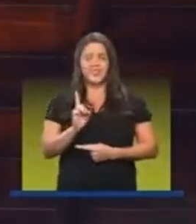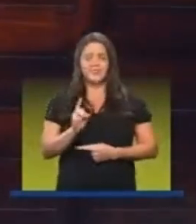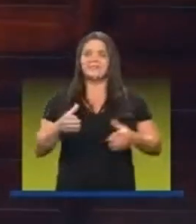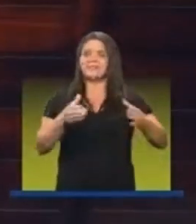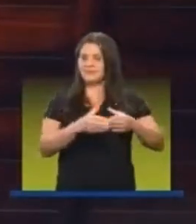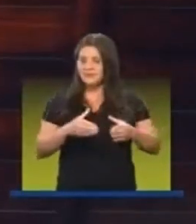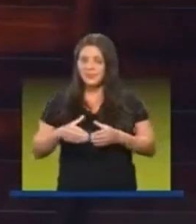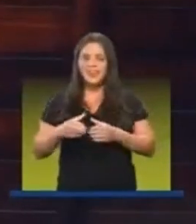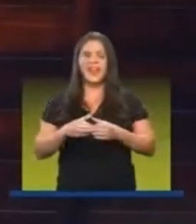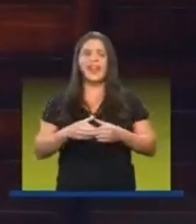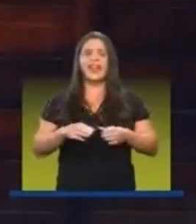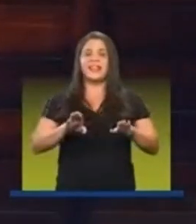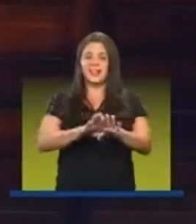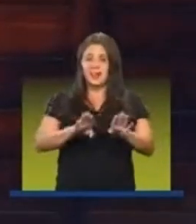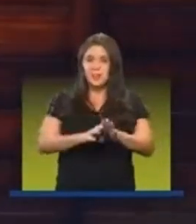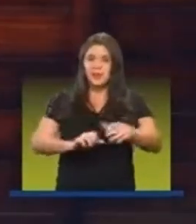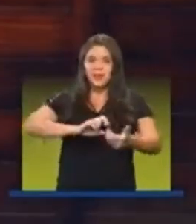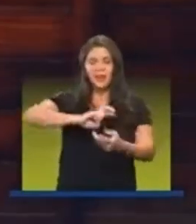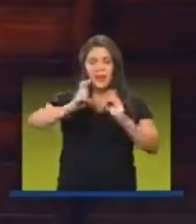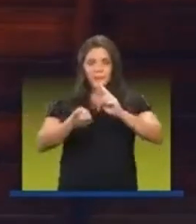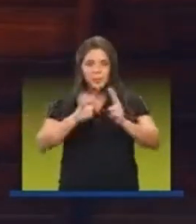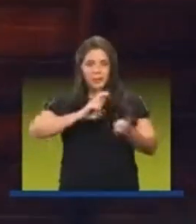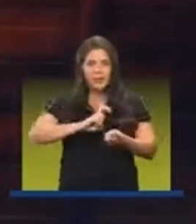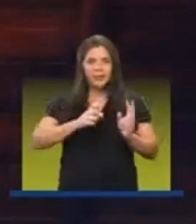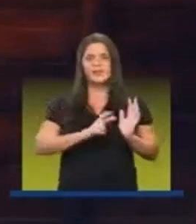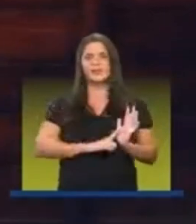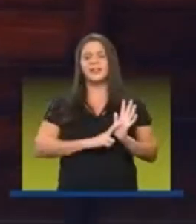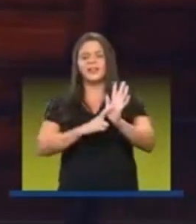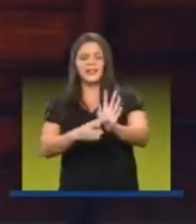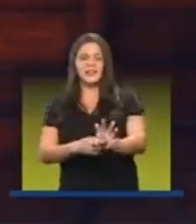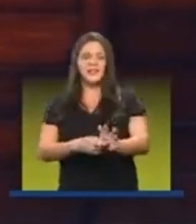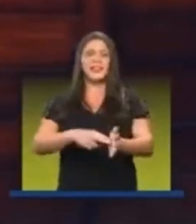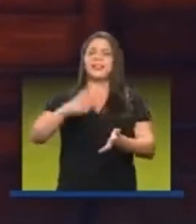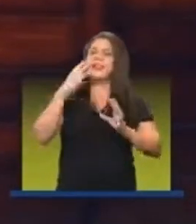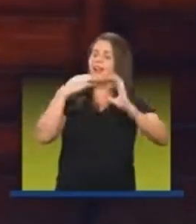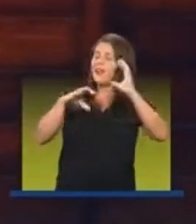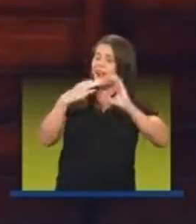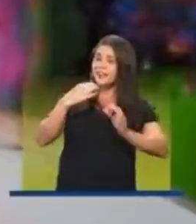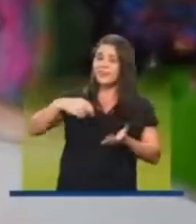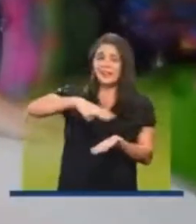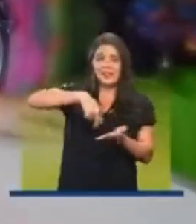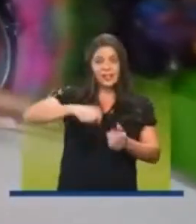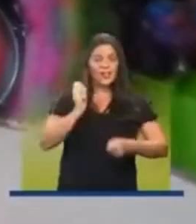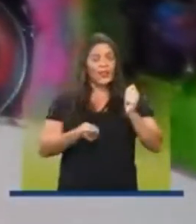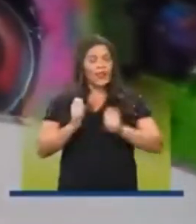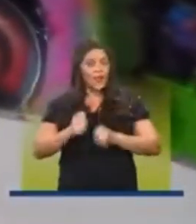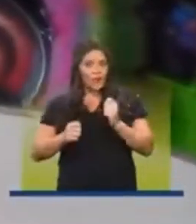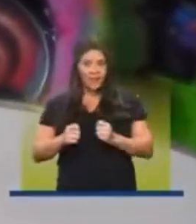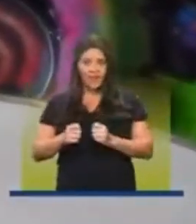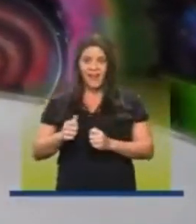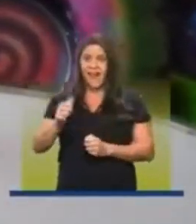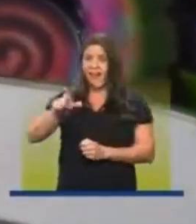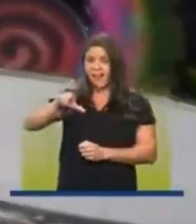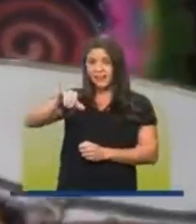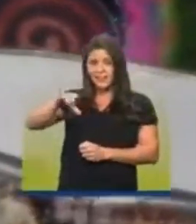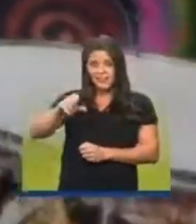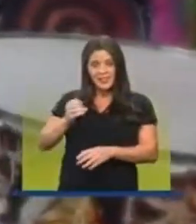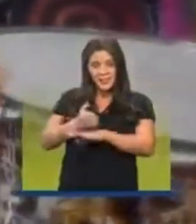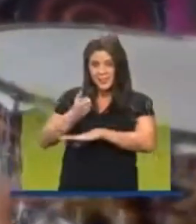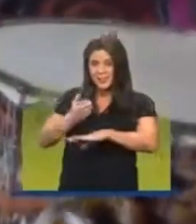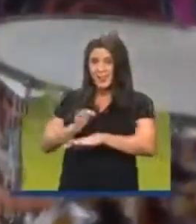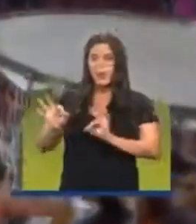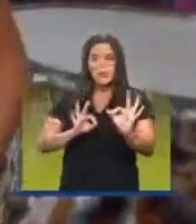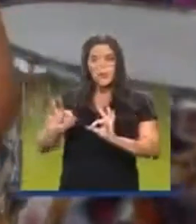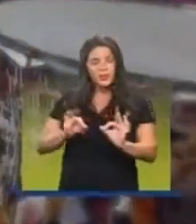A turma joga capoeira, representa, canta, dança, toca. A Alicia já faz parte do